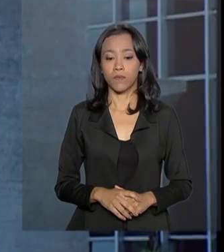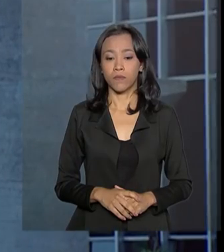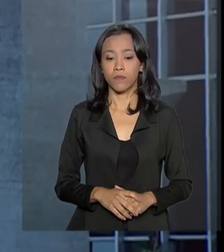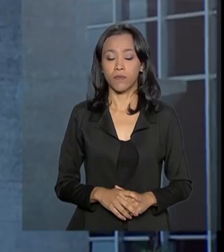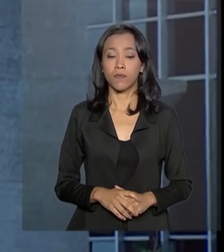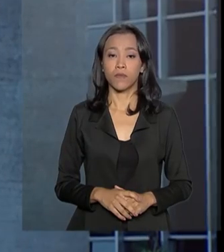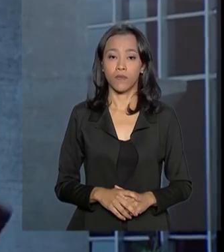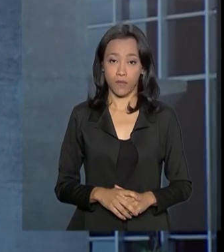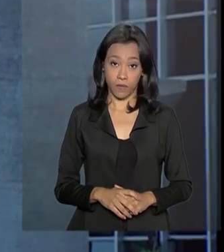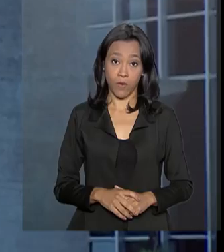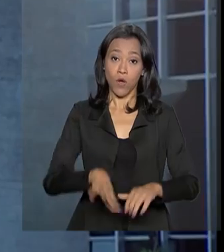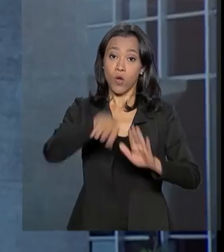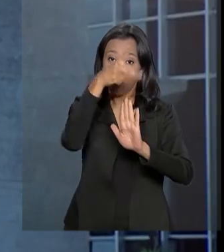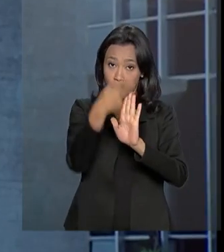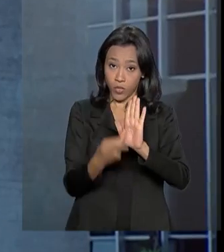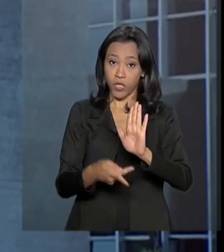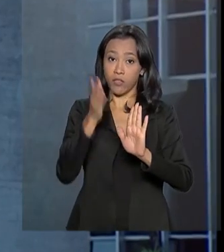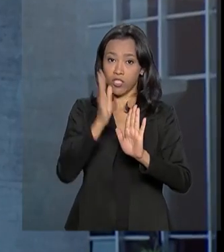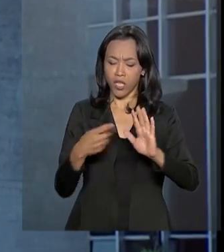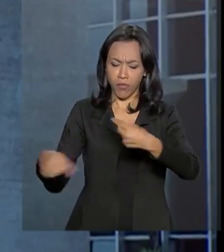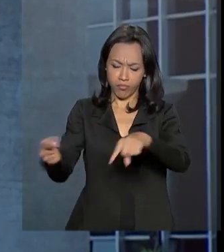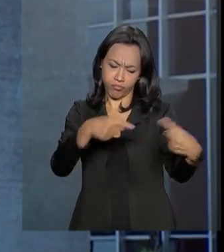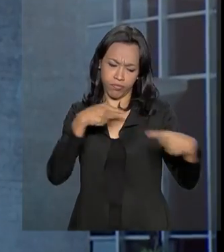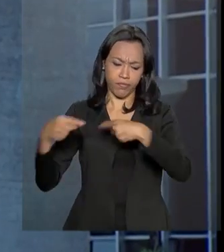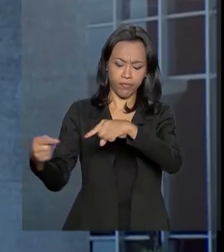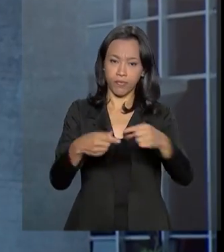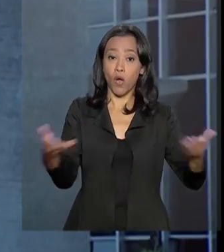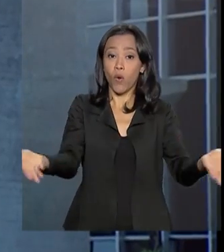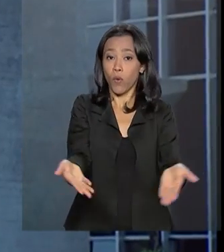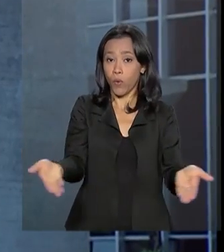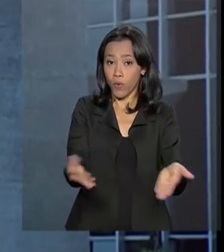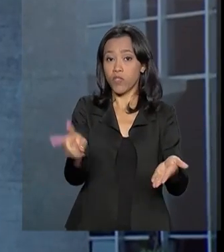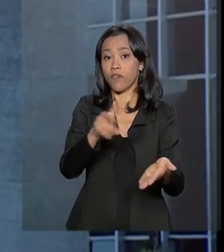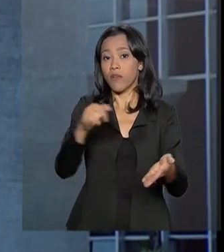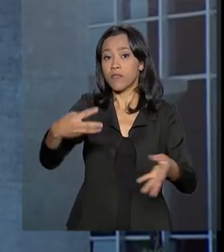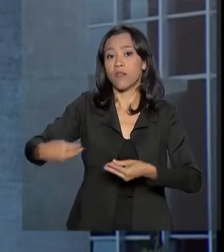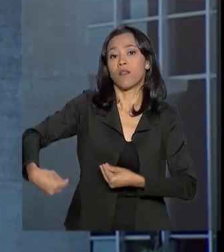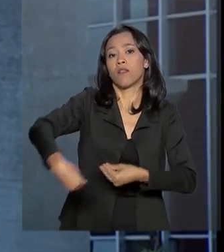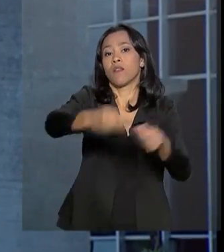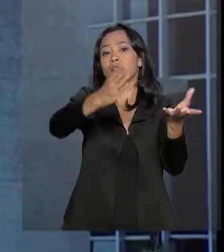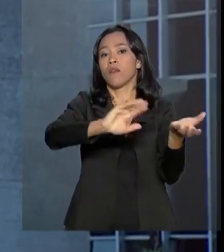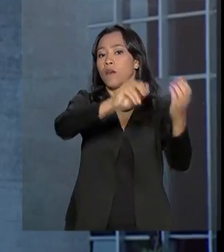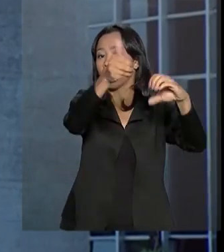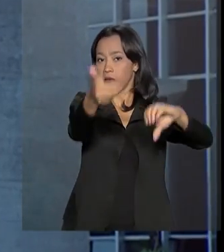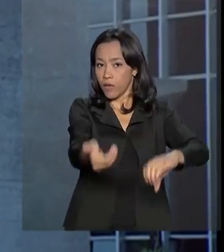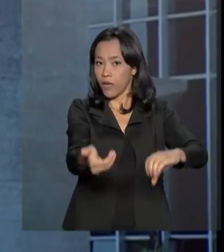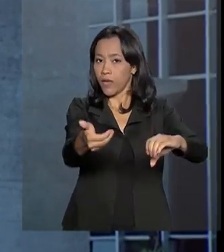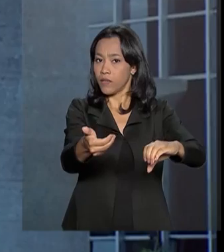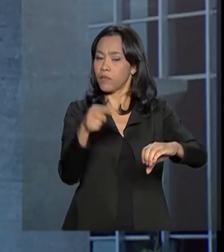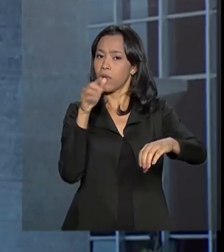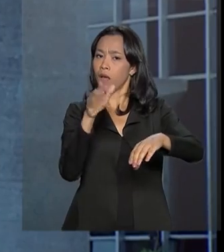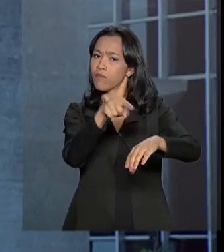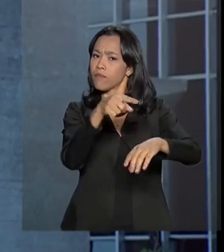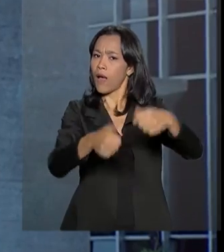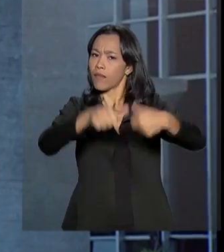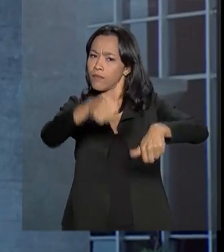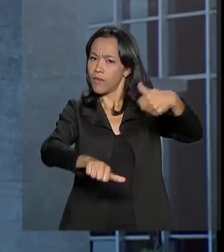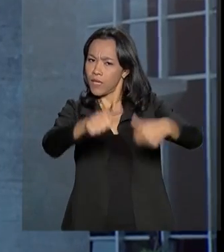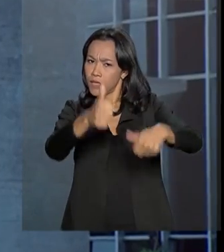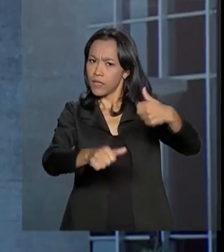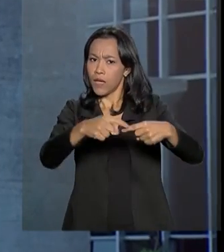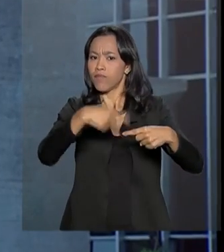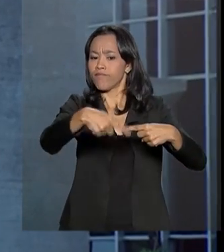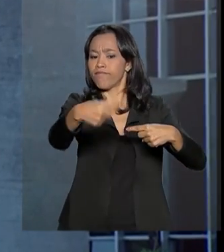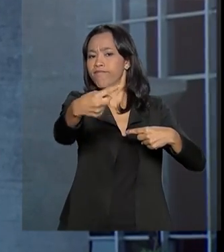O projeto que está sendo discutido aqui hoje será enviado ao Congresso Nacional para análise nos